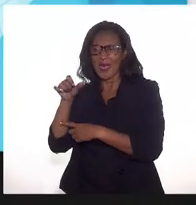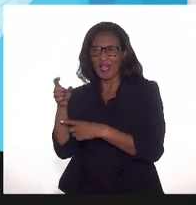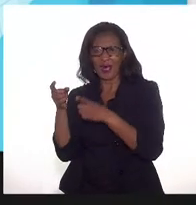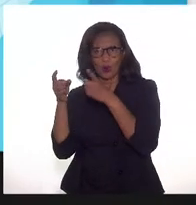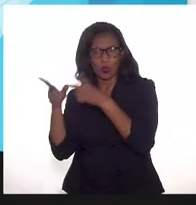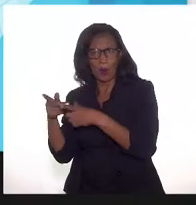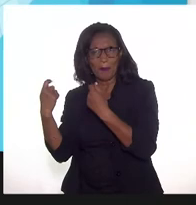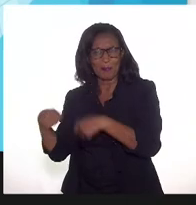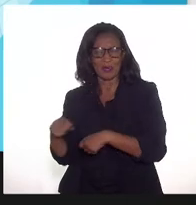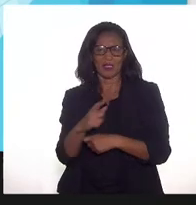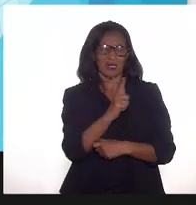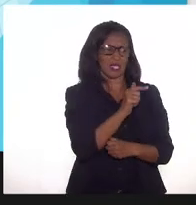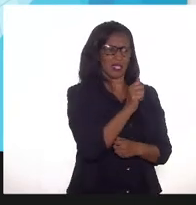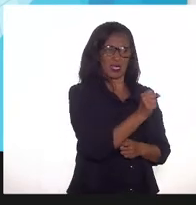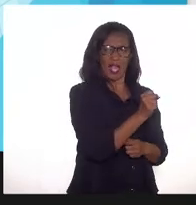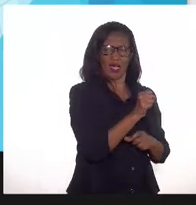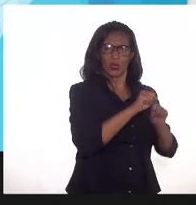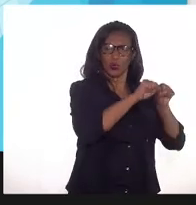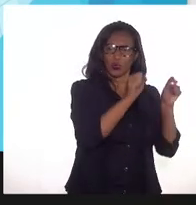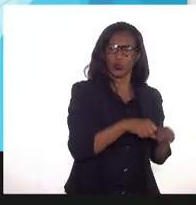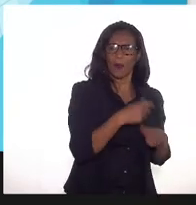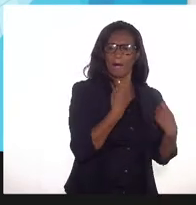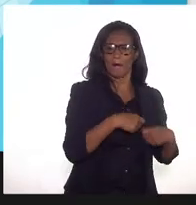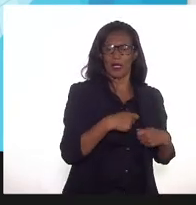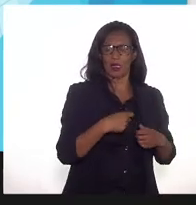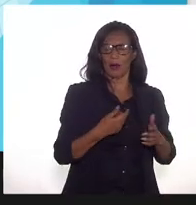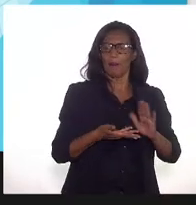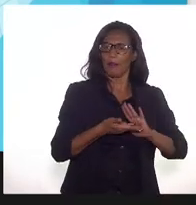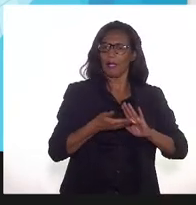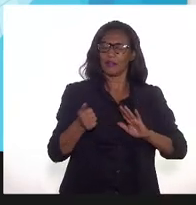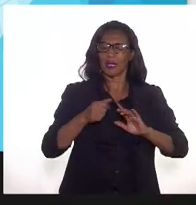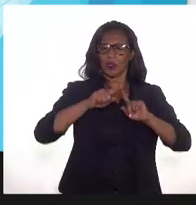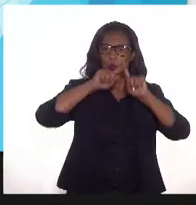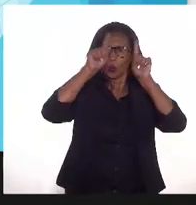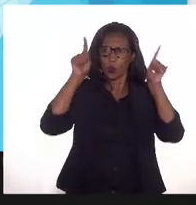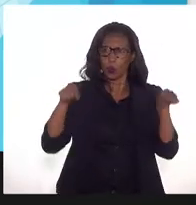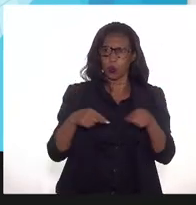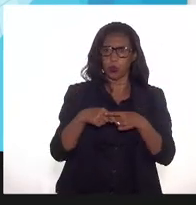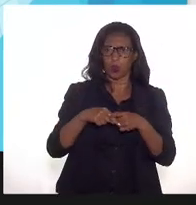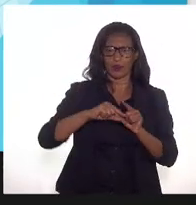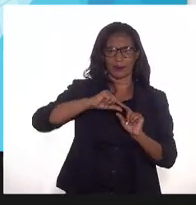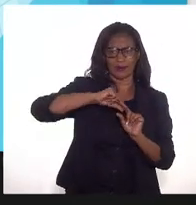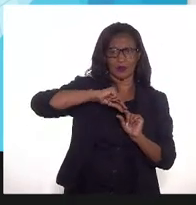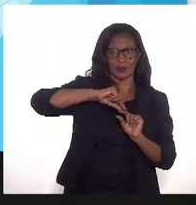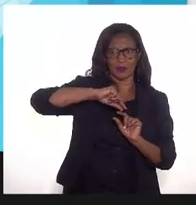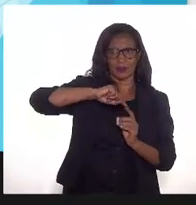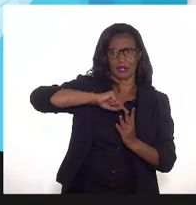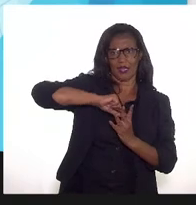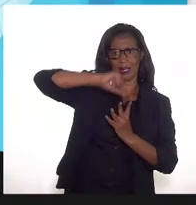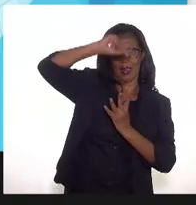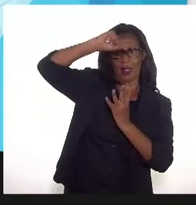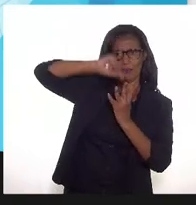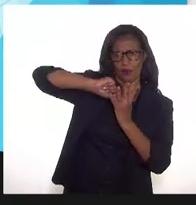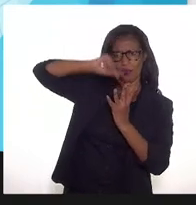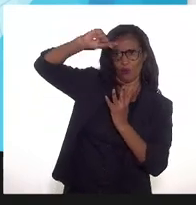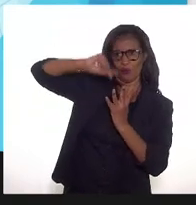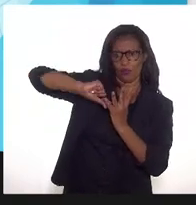para sair dessa espiral só tem uma uma